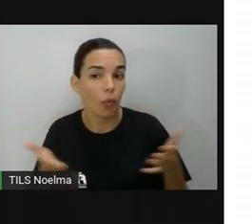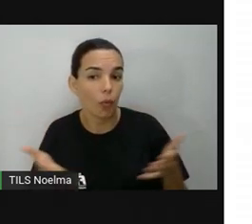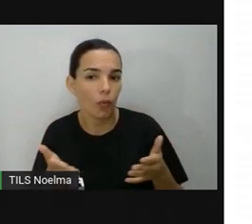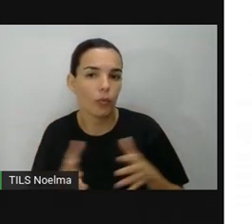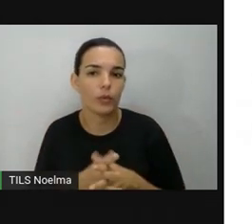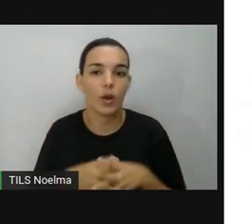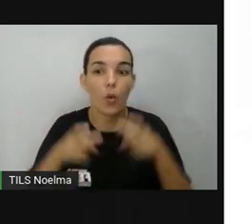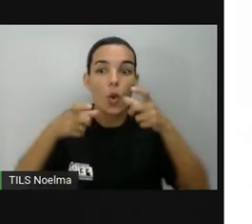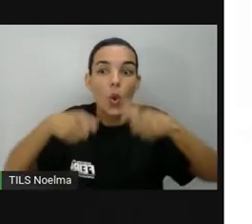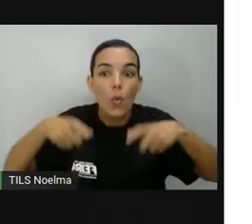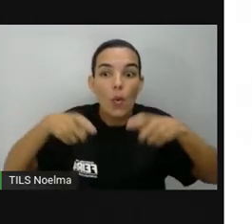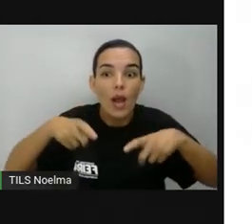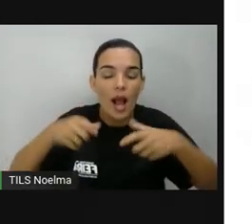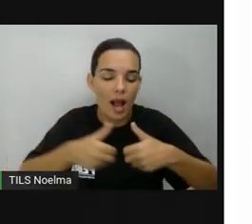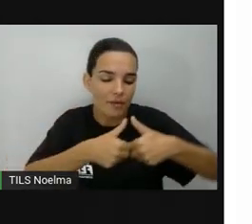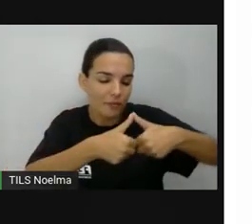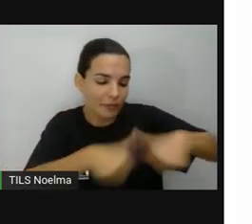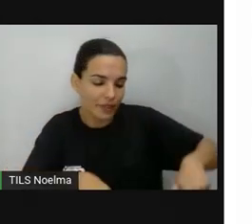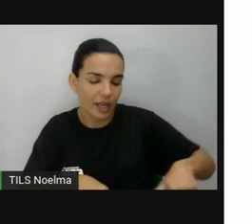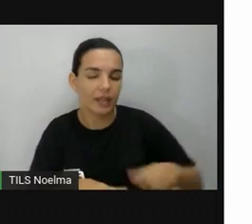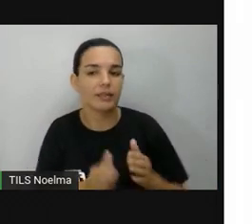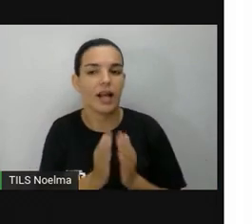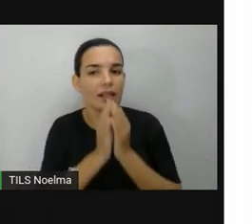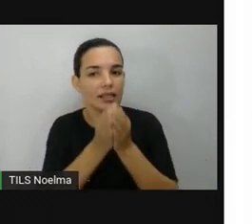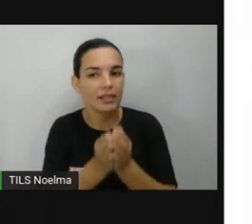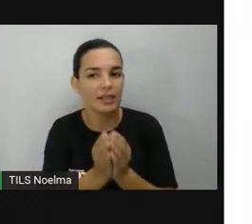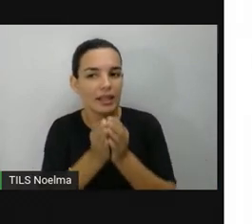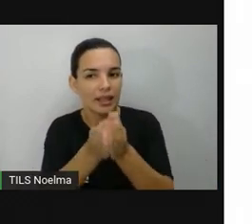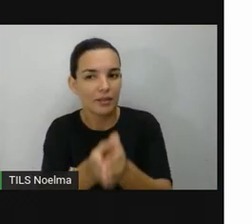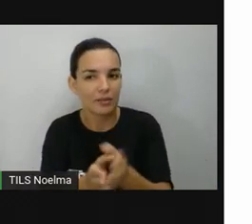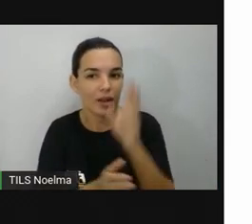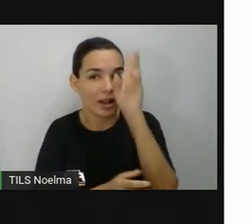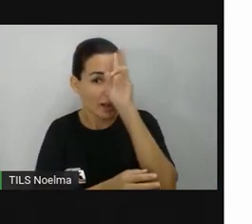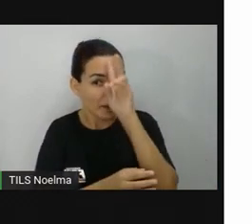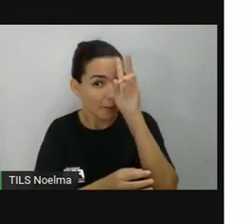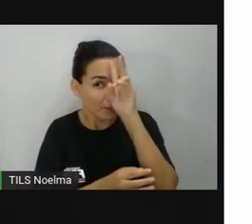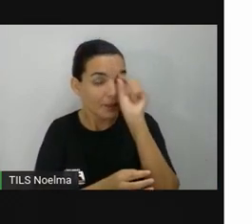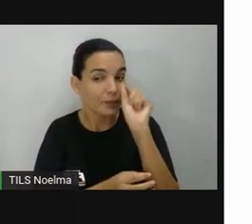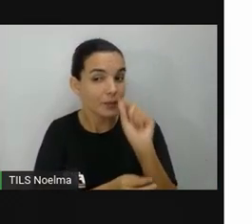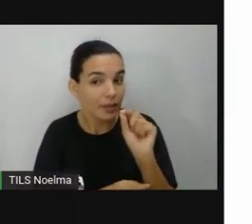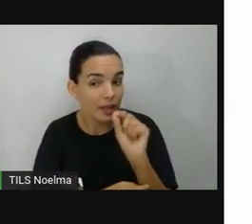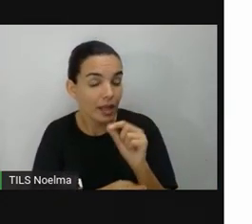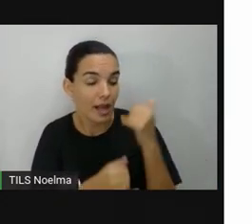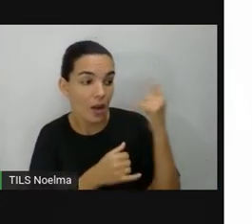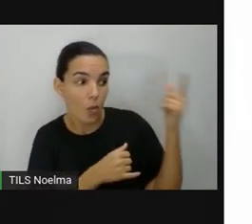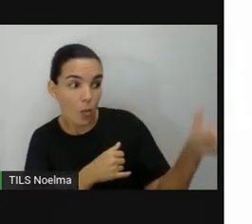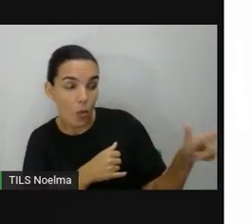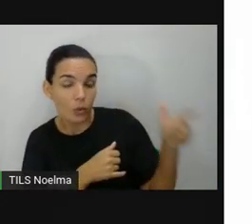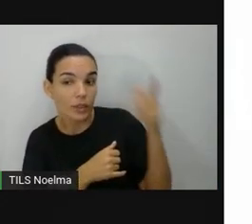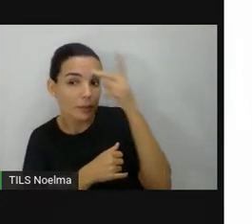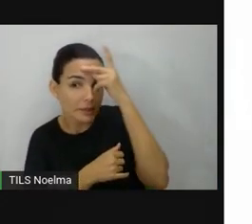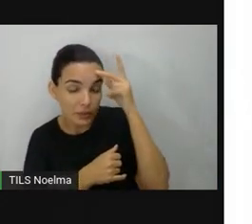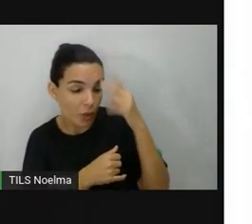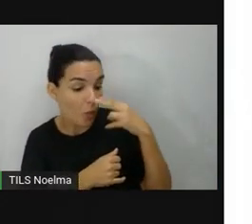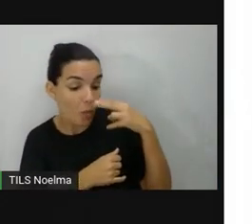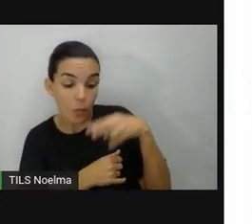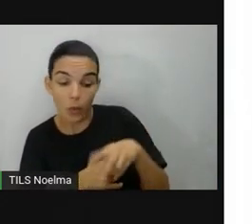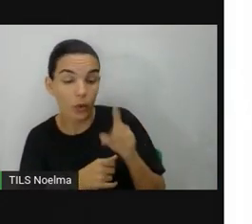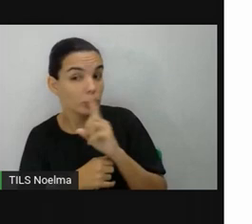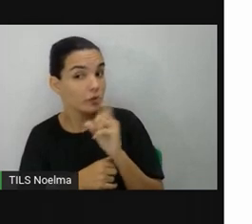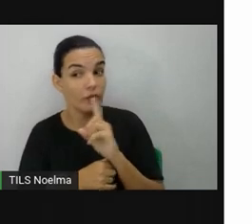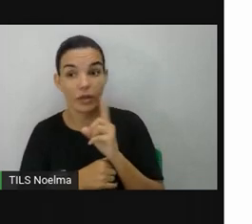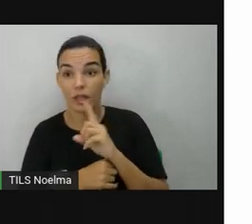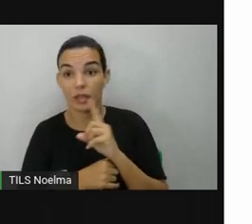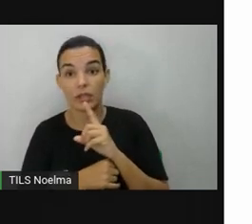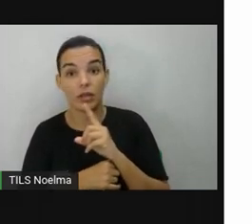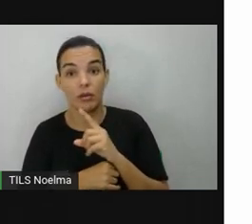pintar os quadrados de acordo com cada navio. Lembrando, pessoal, que o jogador não pode ver onde você marcou os